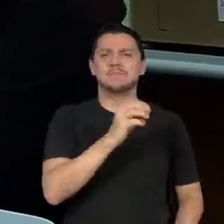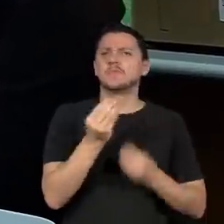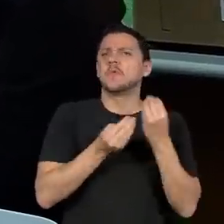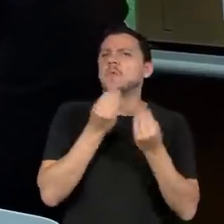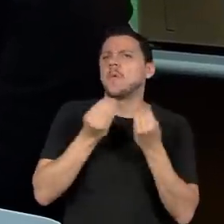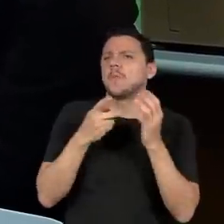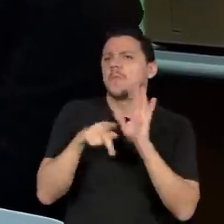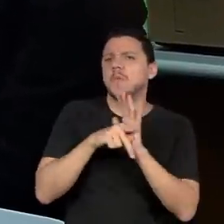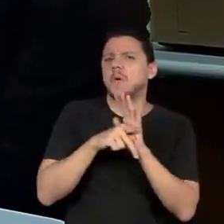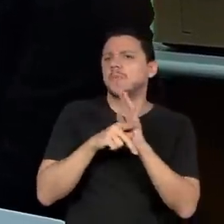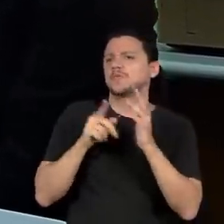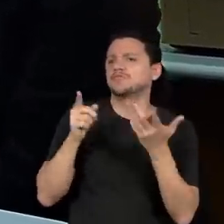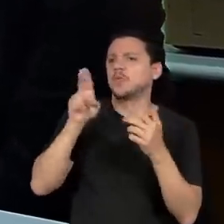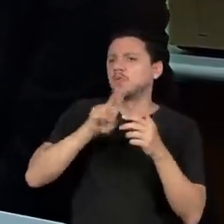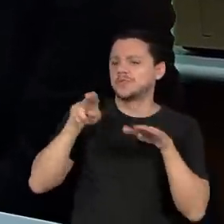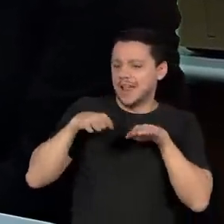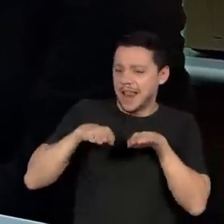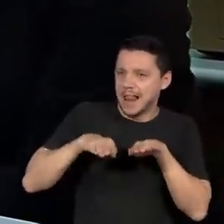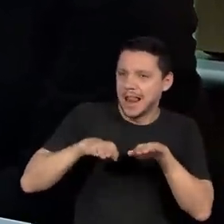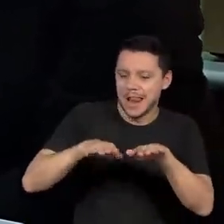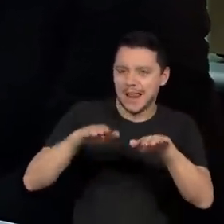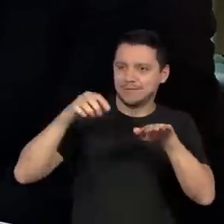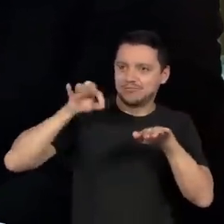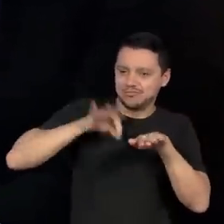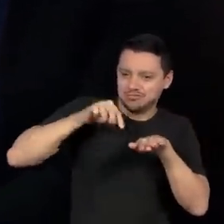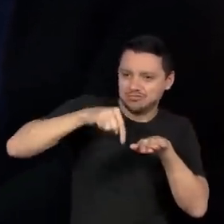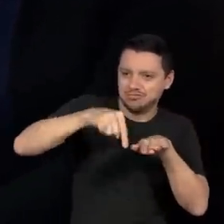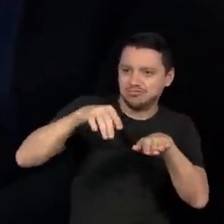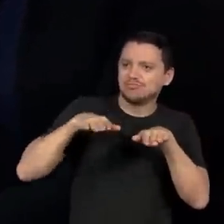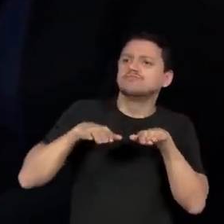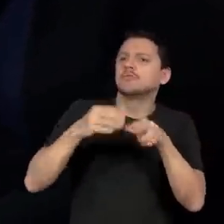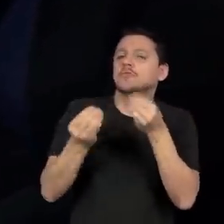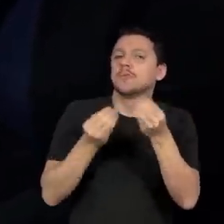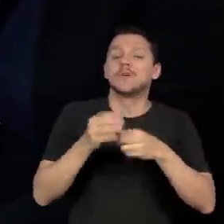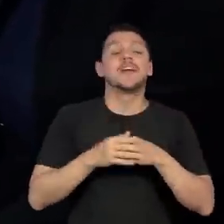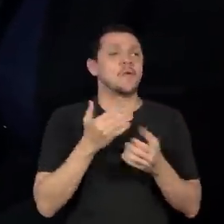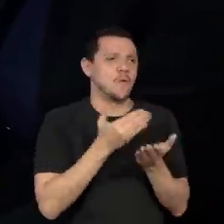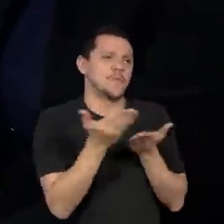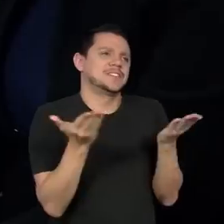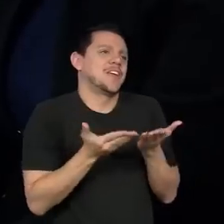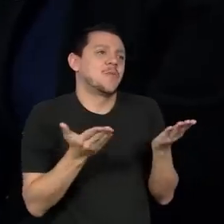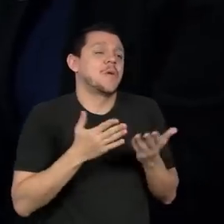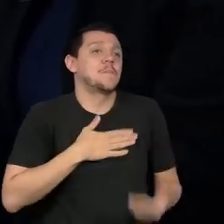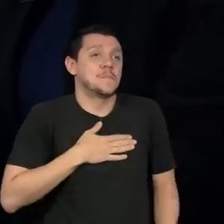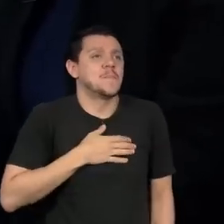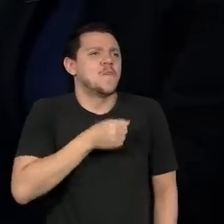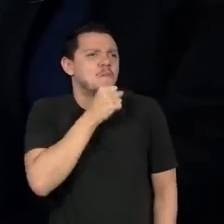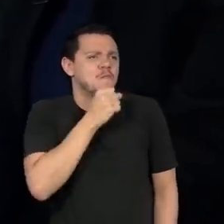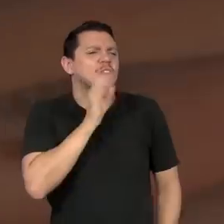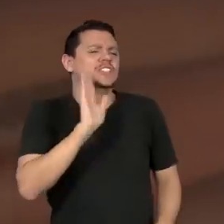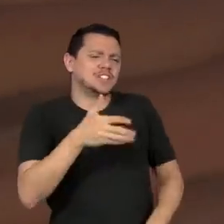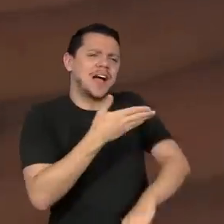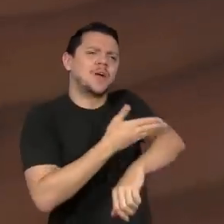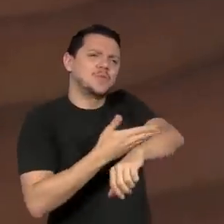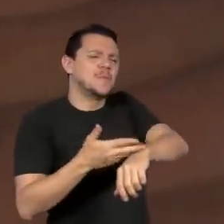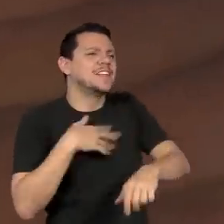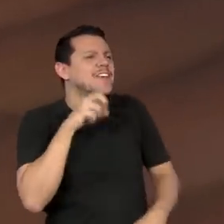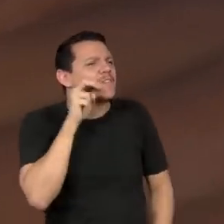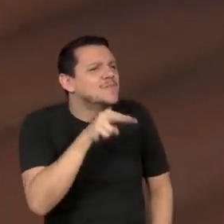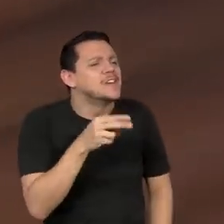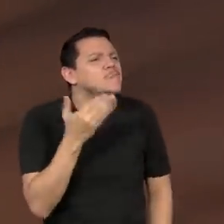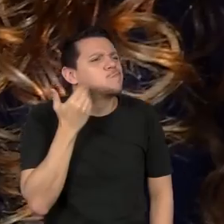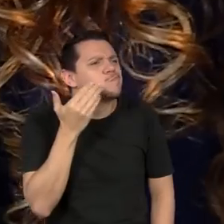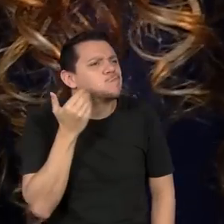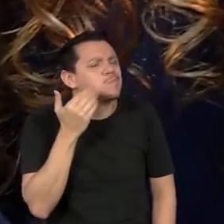É, comecei a costurar agora, peguei um carinho, né, por causa que minha avó já costura, aí eu vi ela costurando, ficava ansiosa, né, para